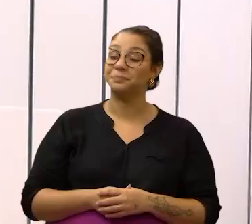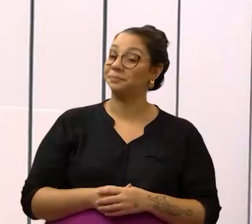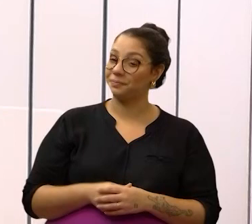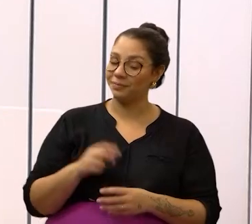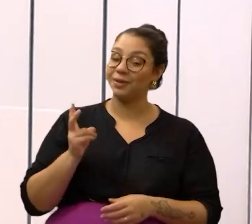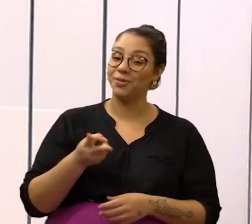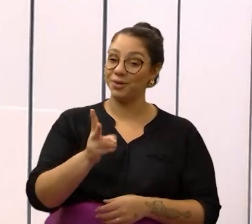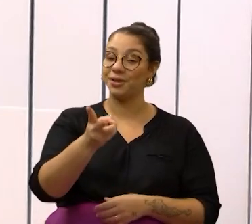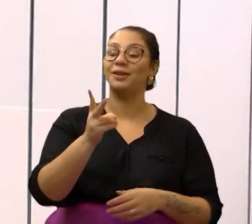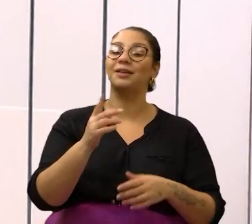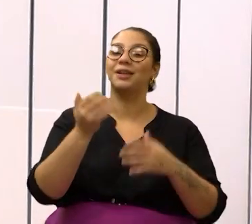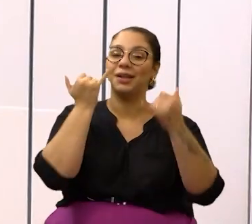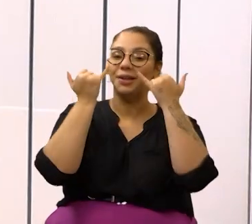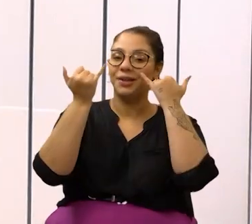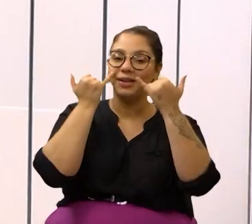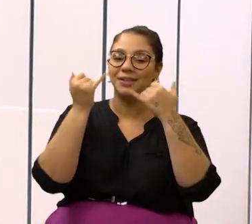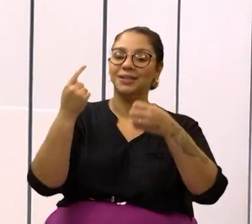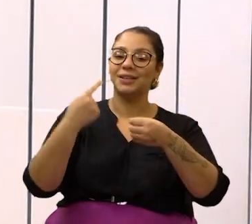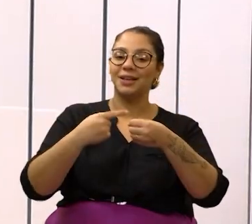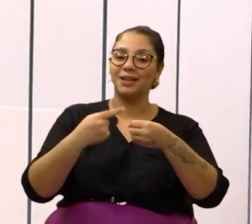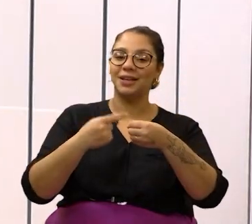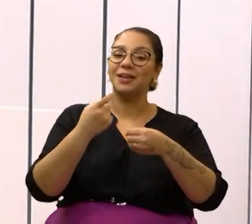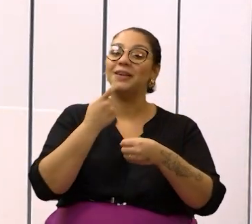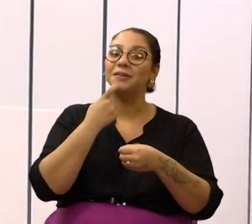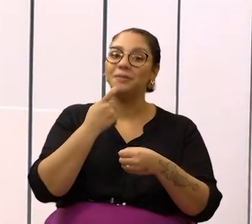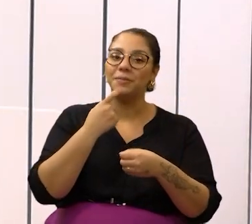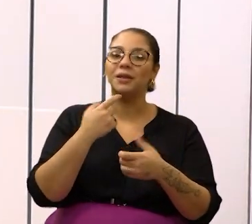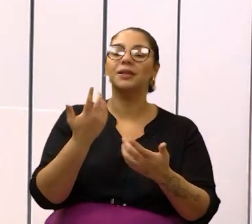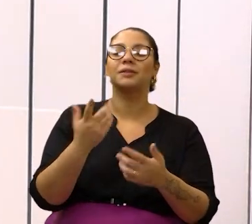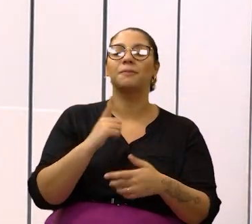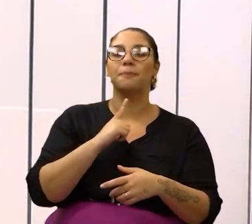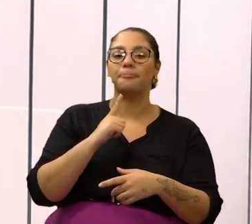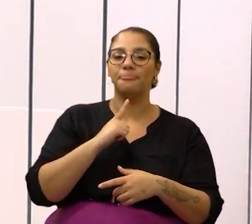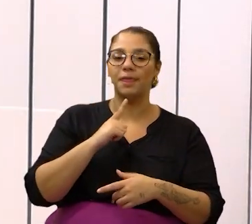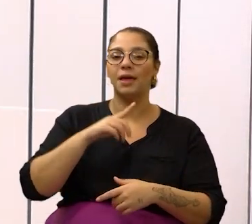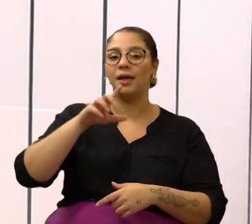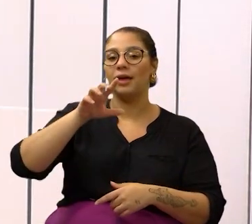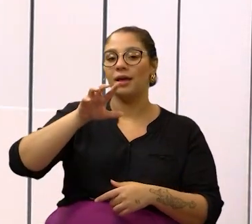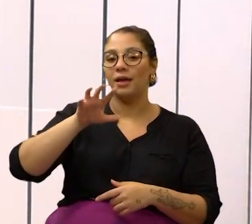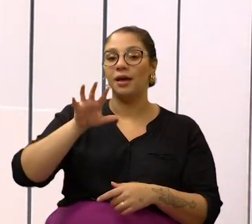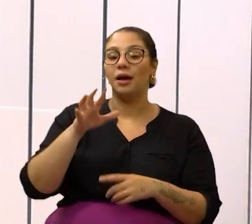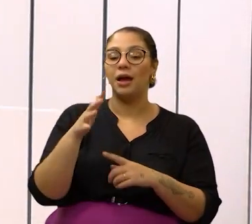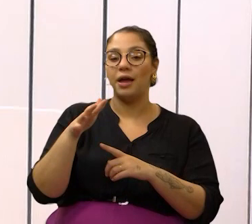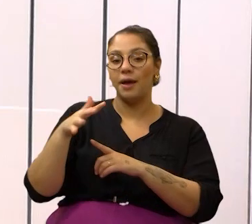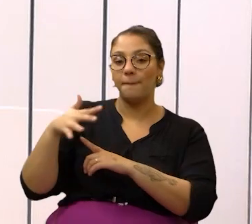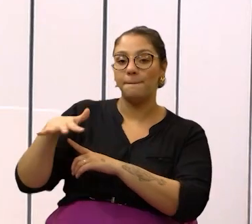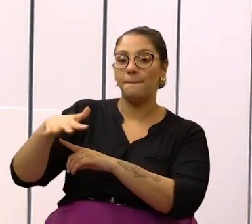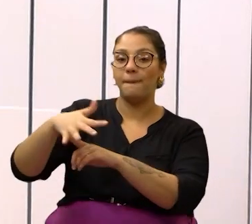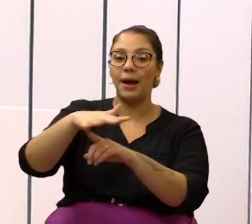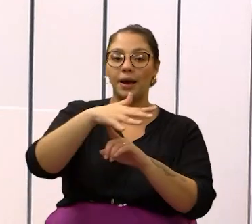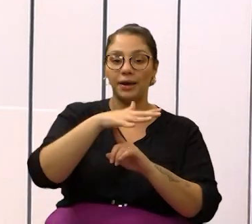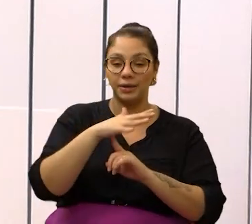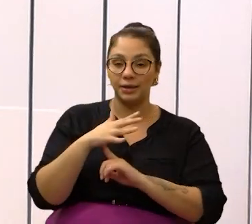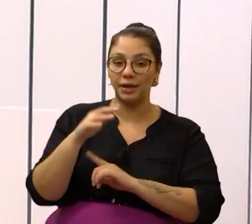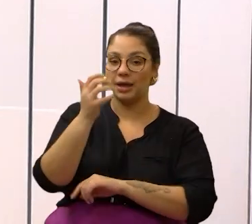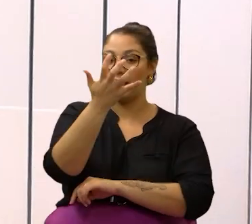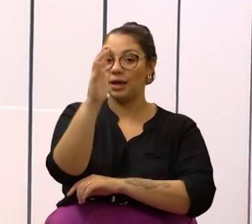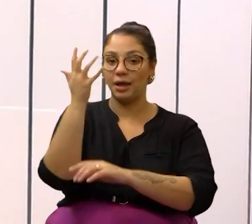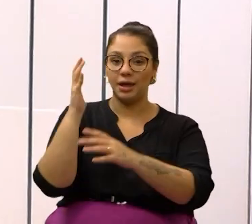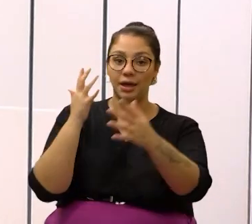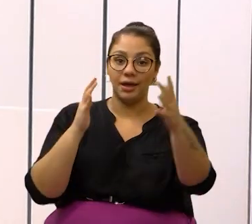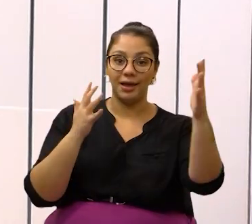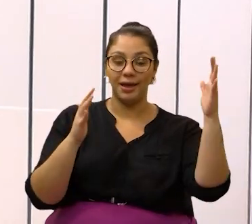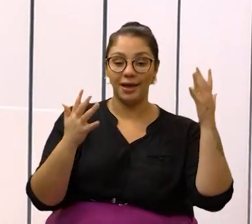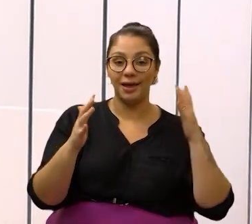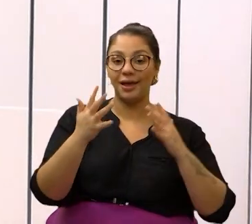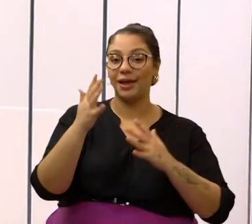A gente segue aqui com as notícias da metrópole de Campinas. O parque ecológico Hermógenes de Freitas Leitão Filho, na